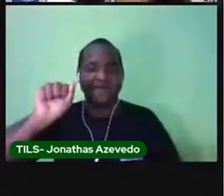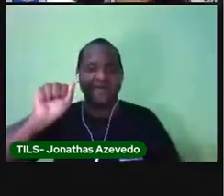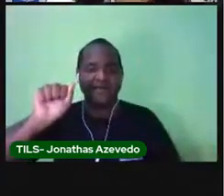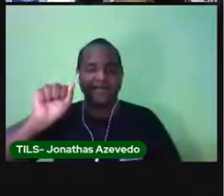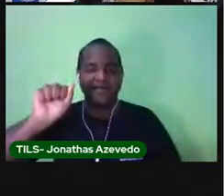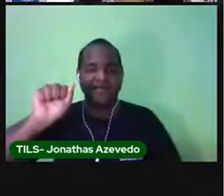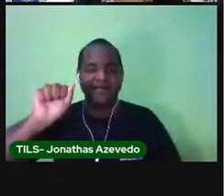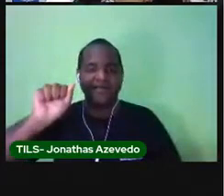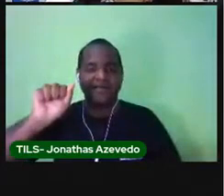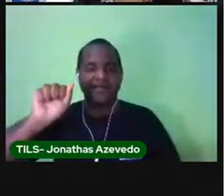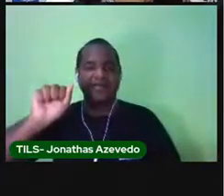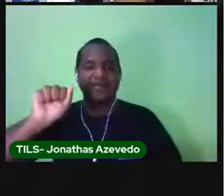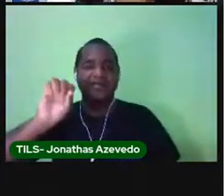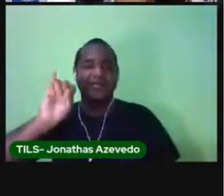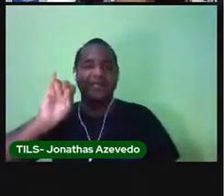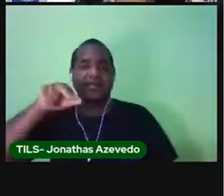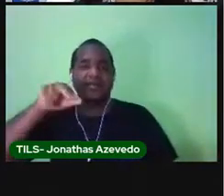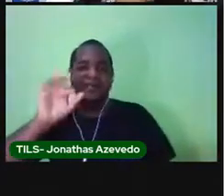Infância.